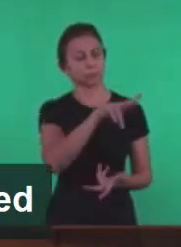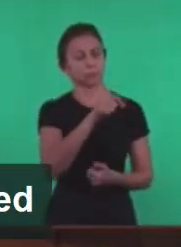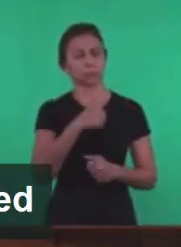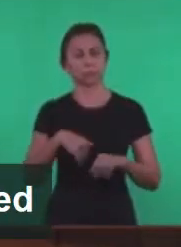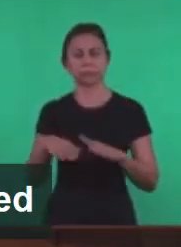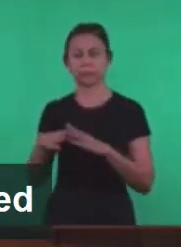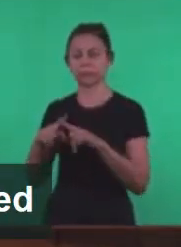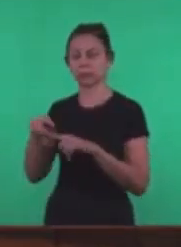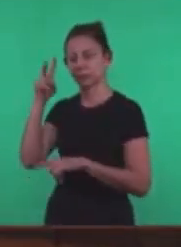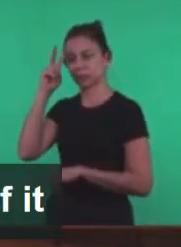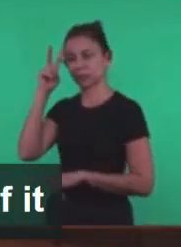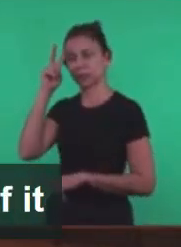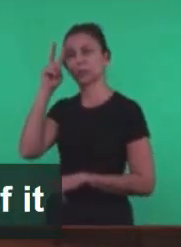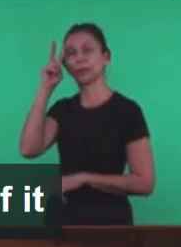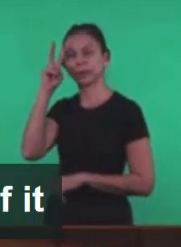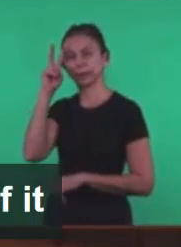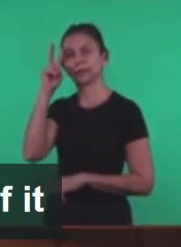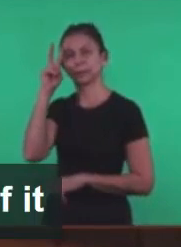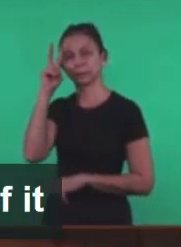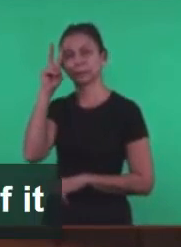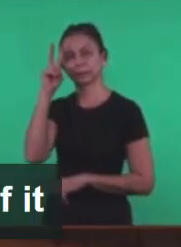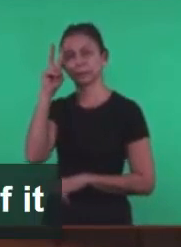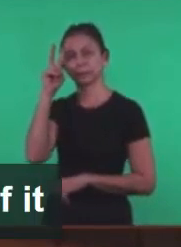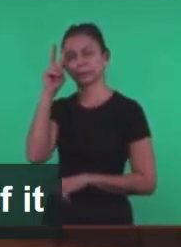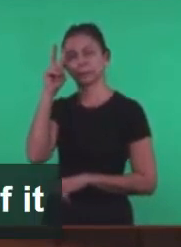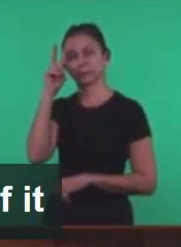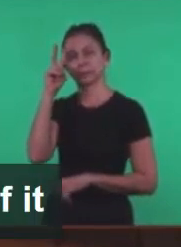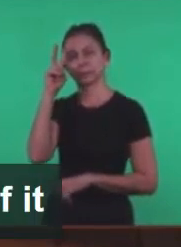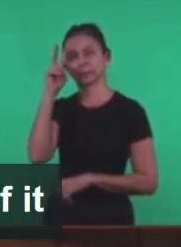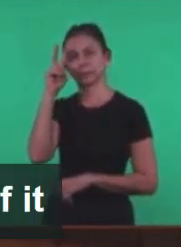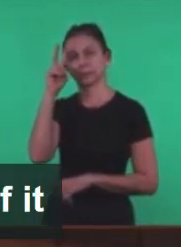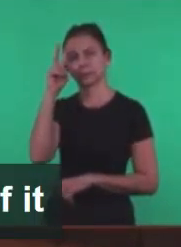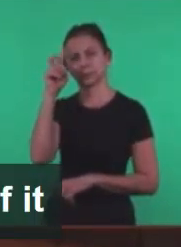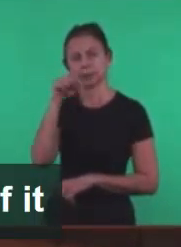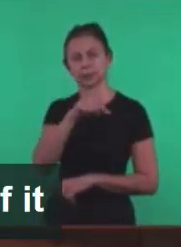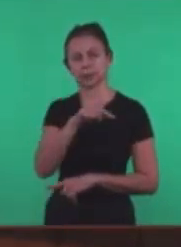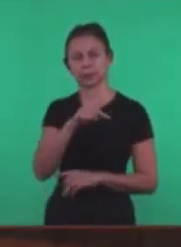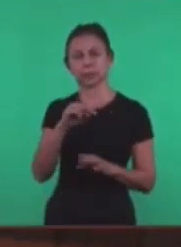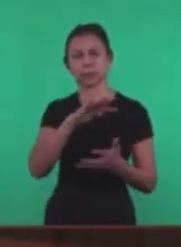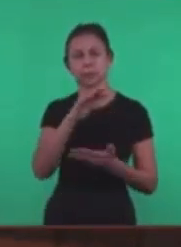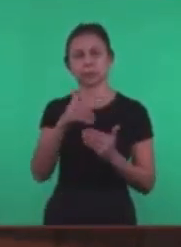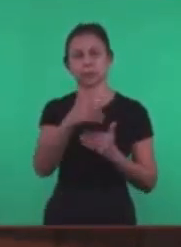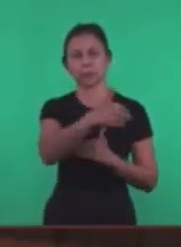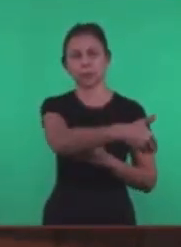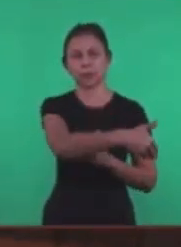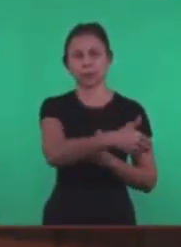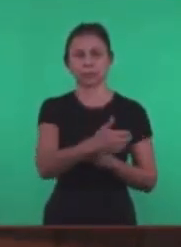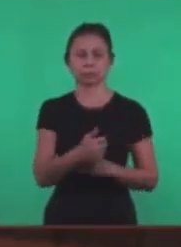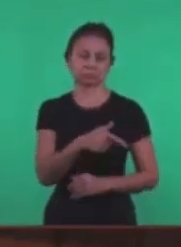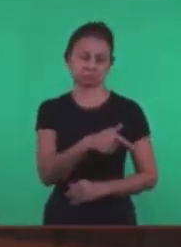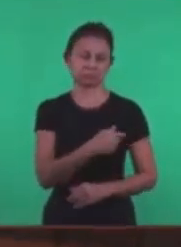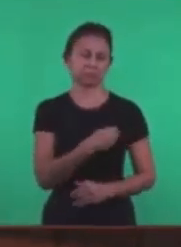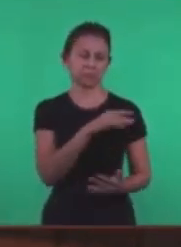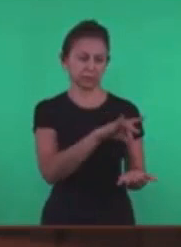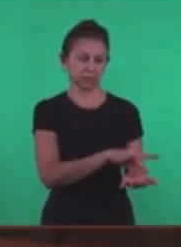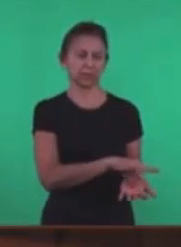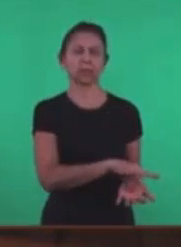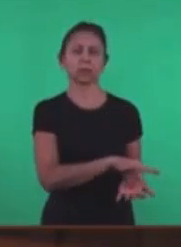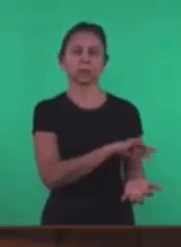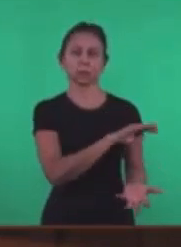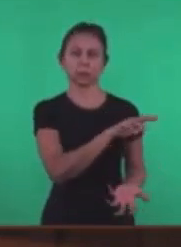A igreja Está inserida Na história Da igreja O mundo Não está de fora Ele existe Porque ele dá